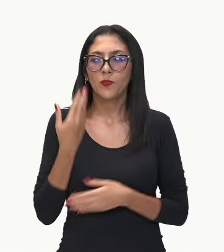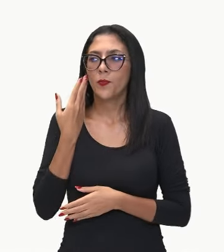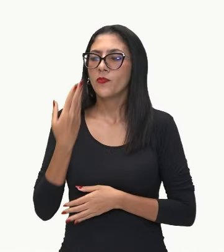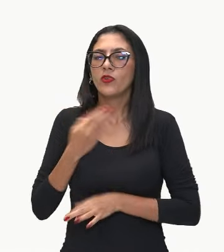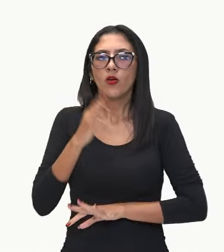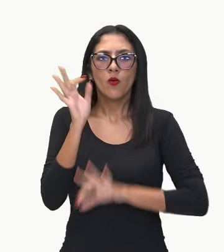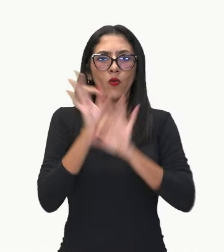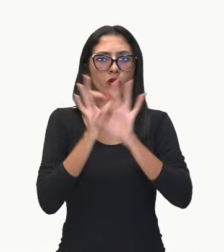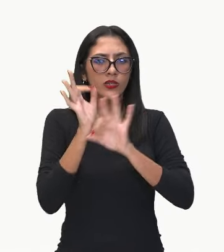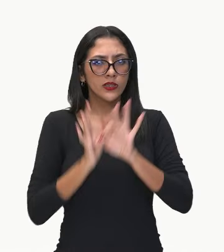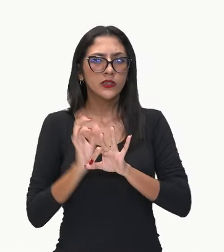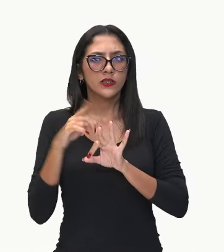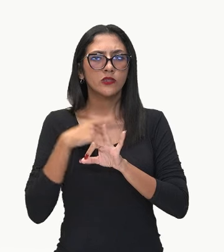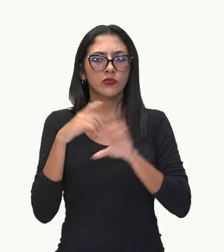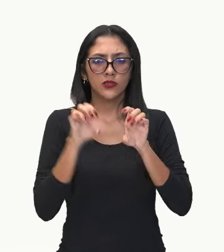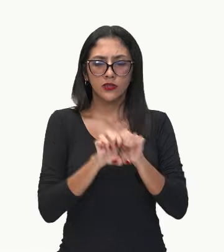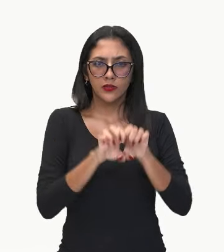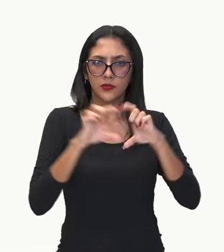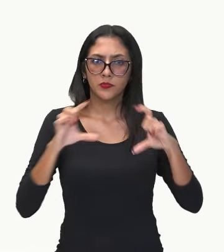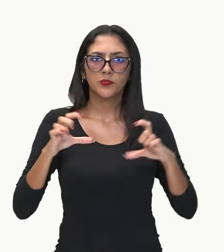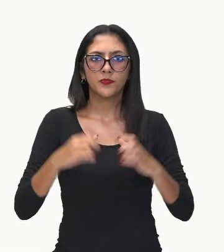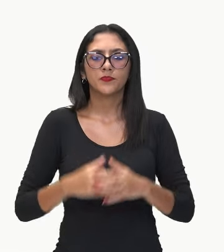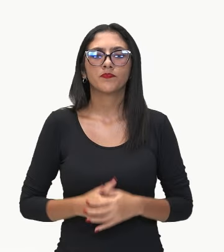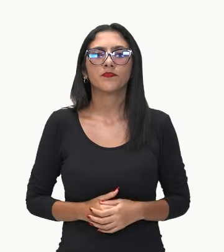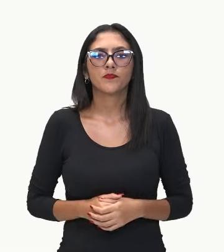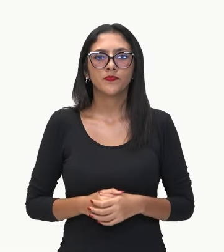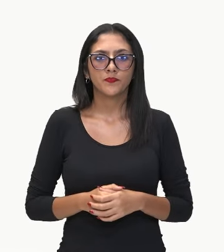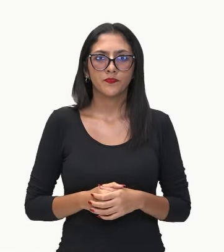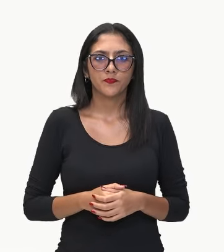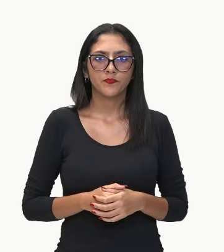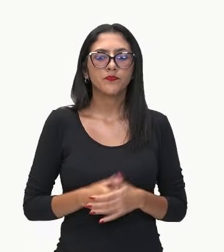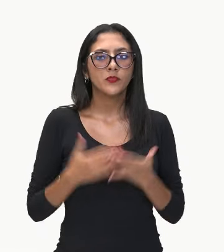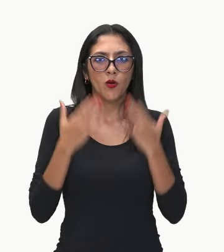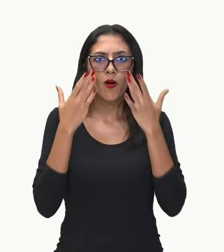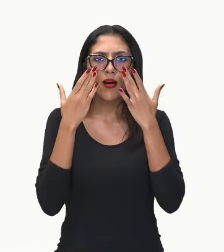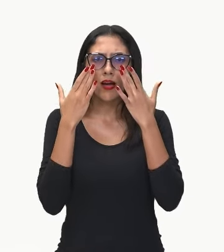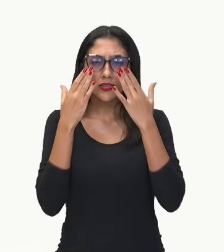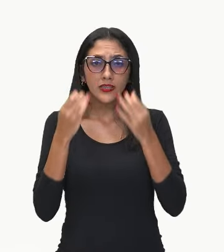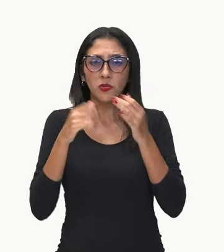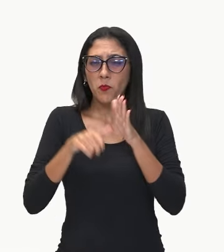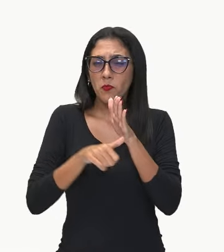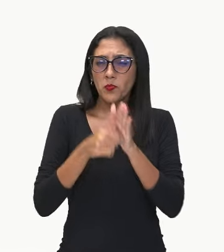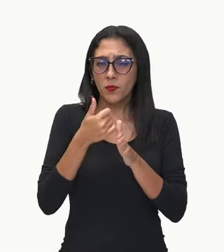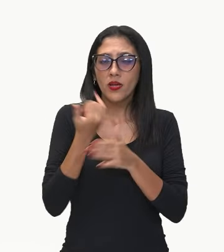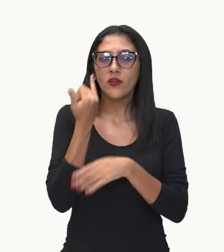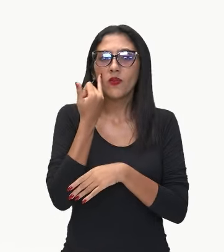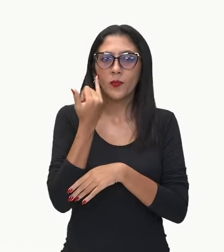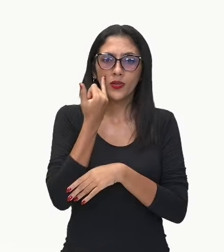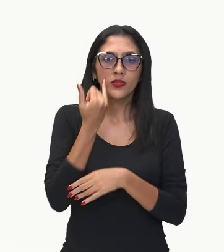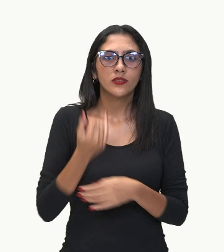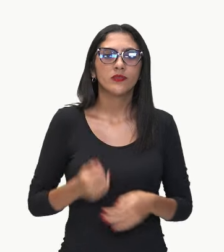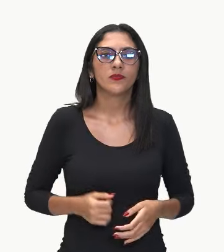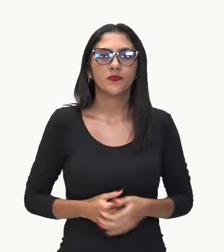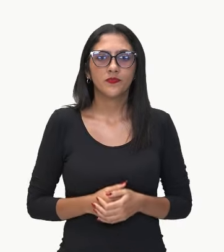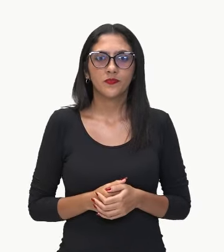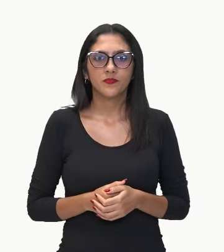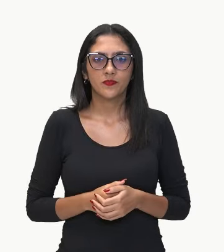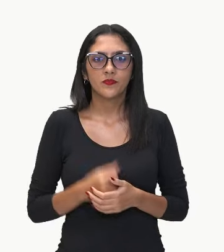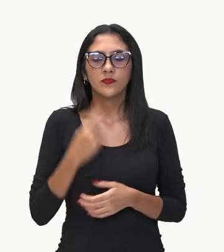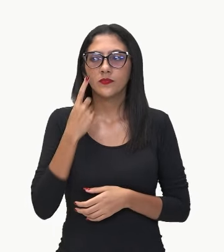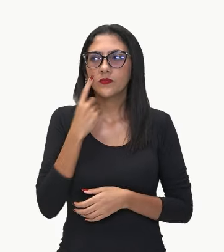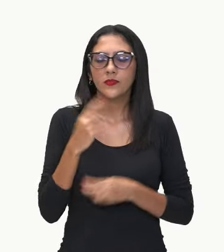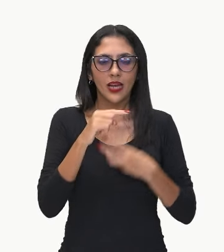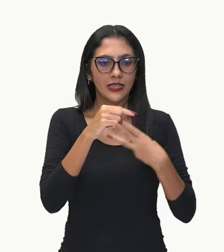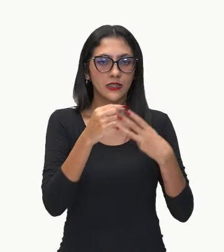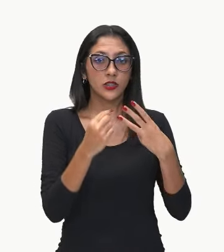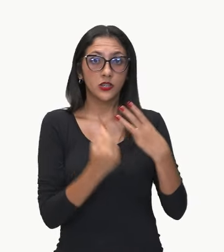expressão numérica. Perceba o seguinte, primeiramente, que essas três quantidades aqui, que eu destaquei